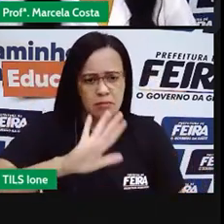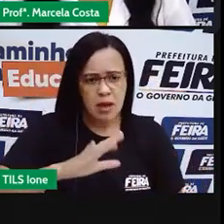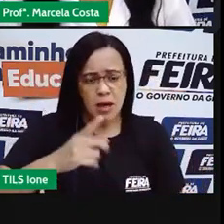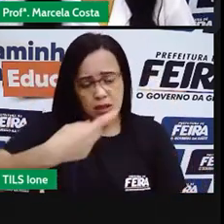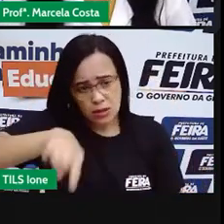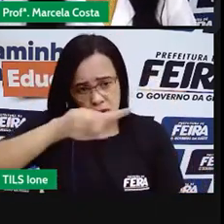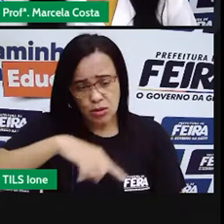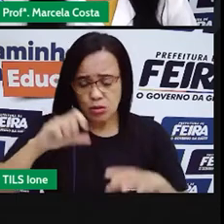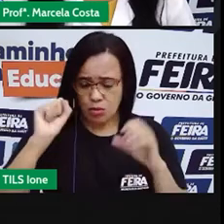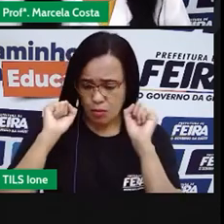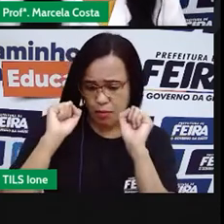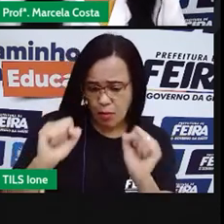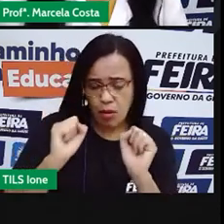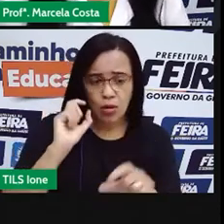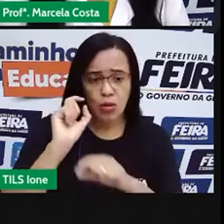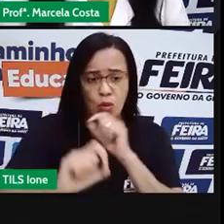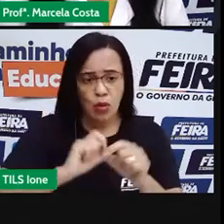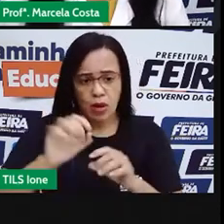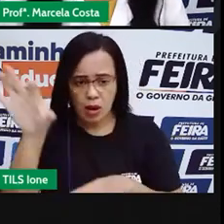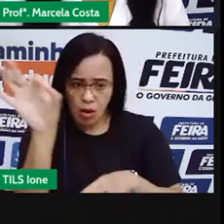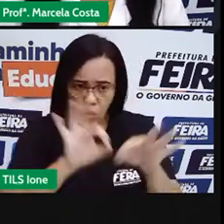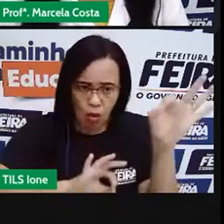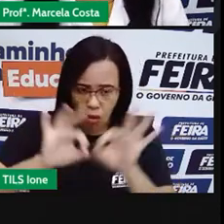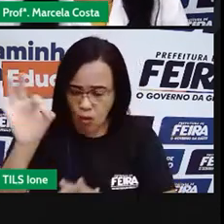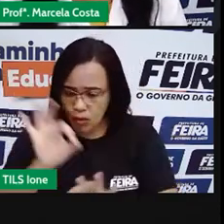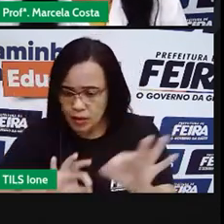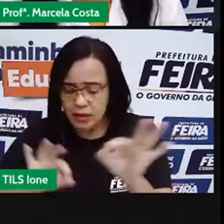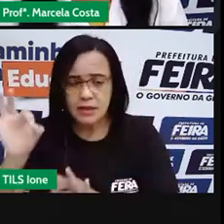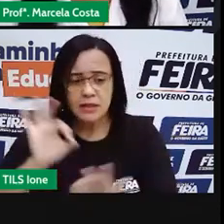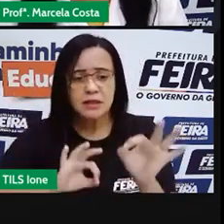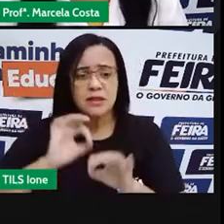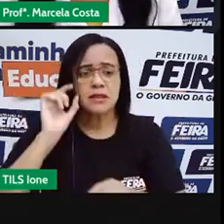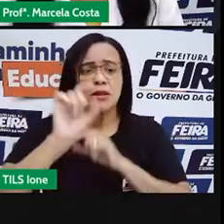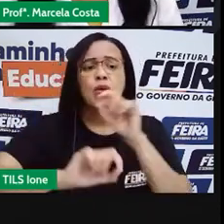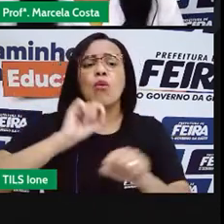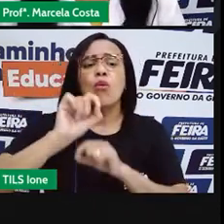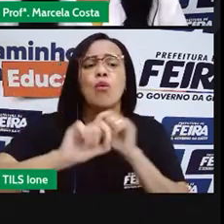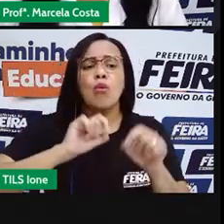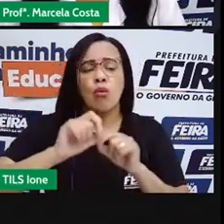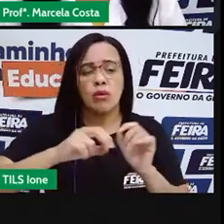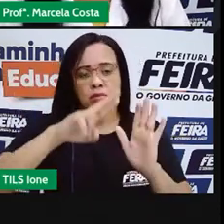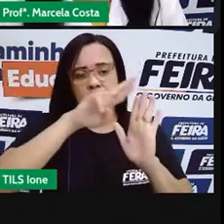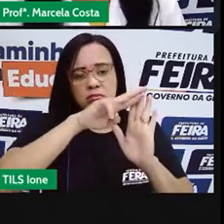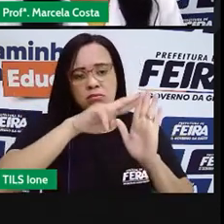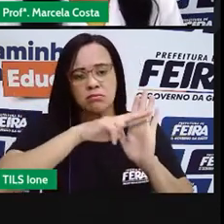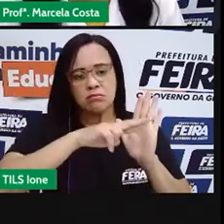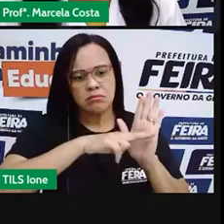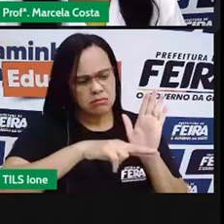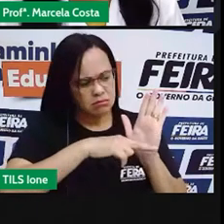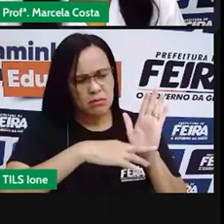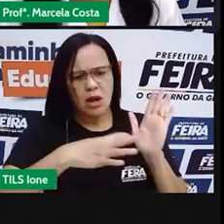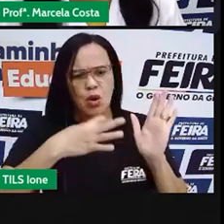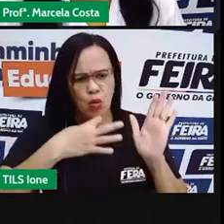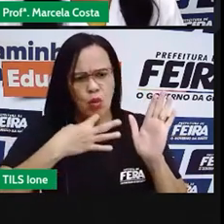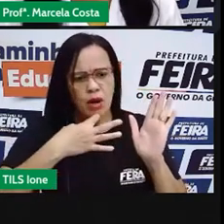as maneiras que se comportar, que podem ser chamadas de regras. Você sabe o que que são regras?